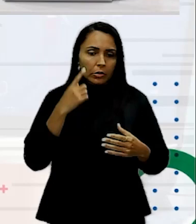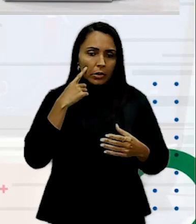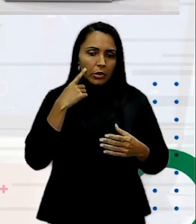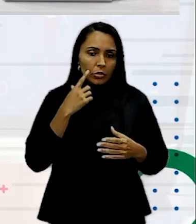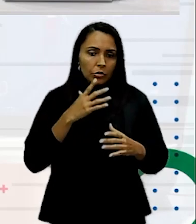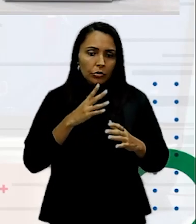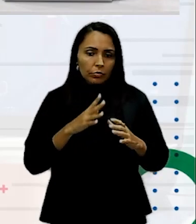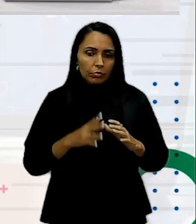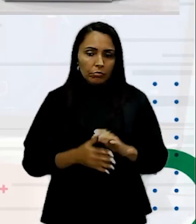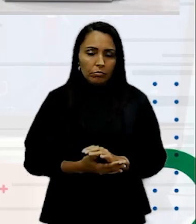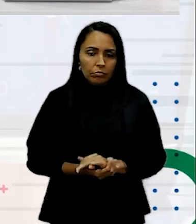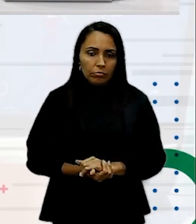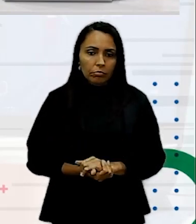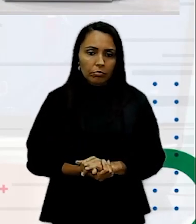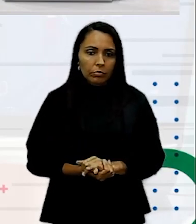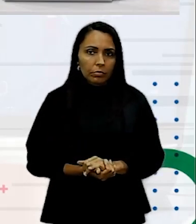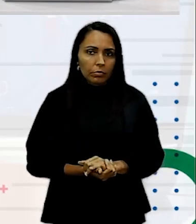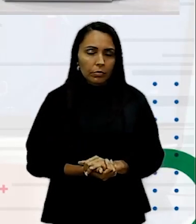Digamos assim